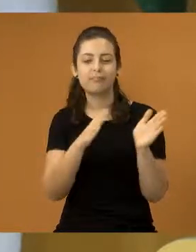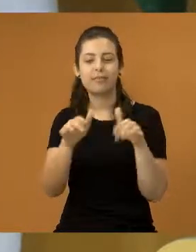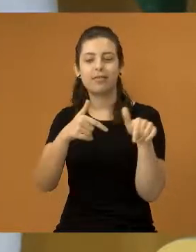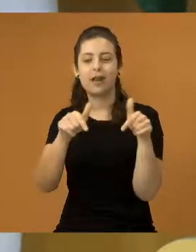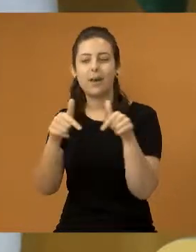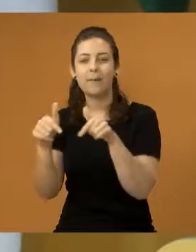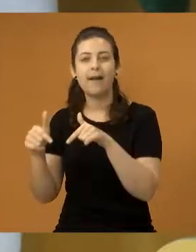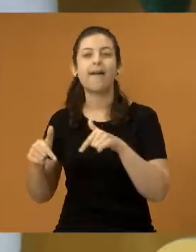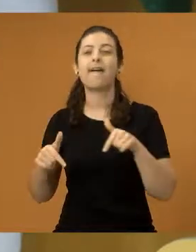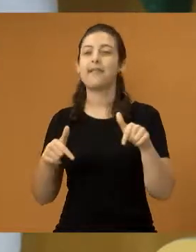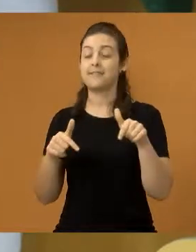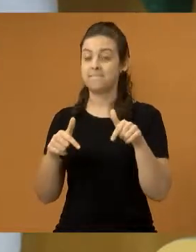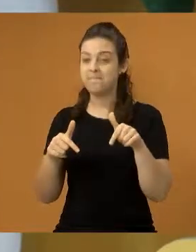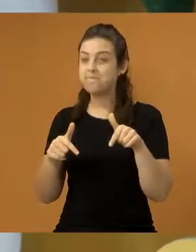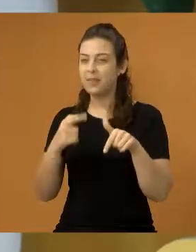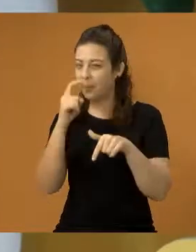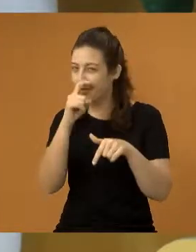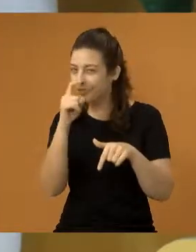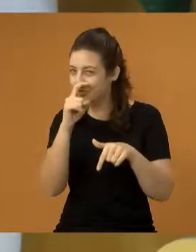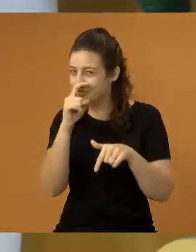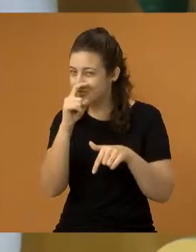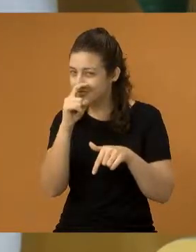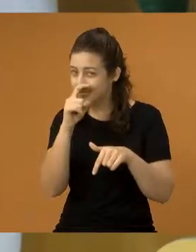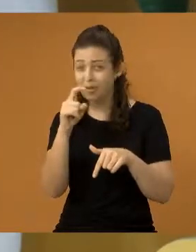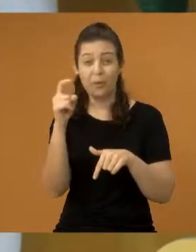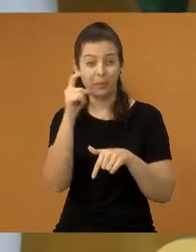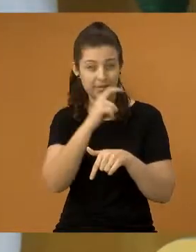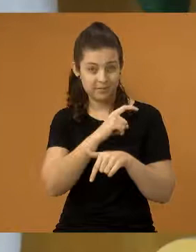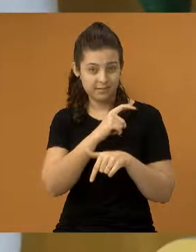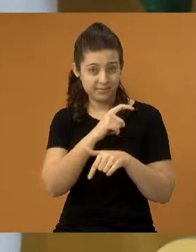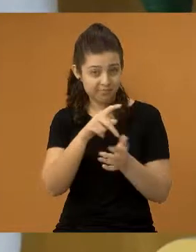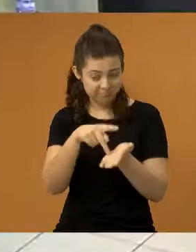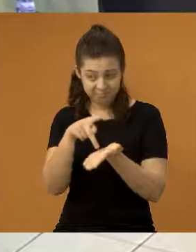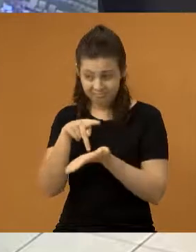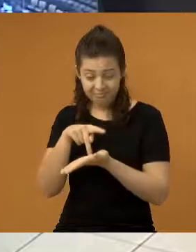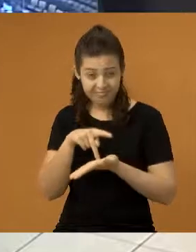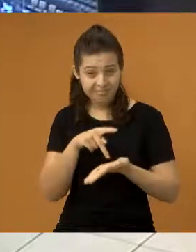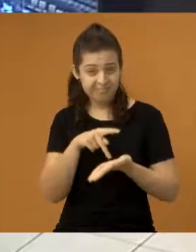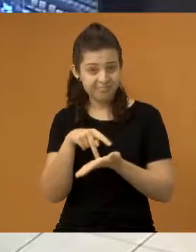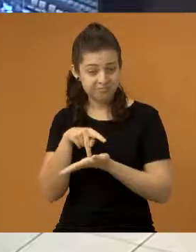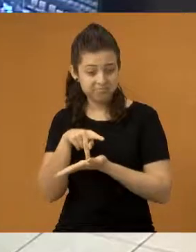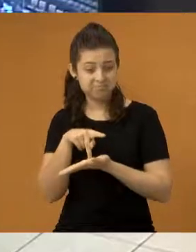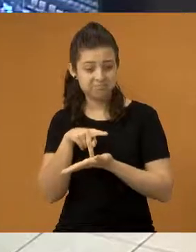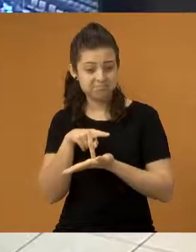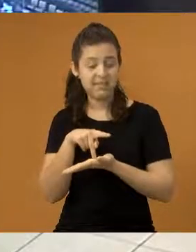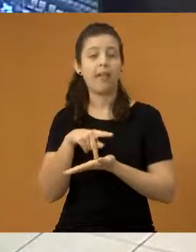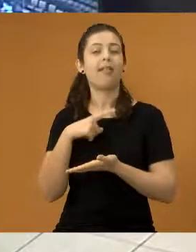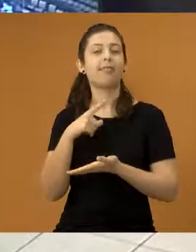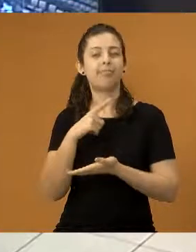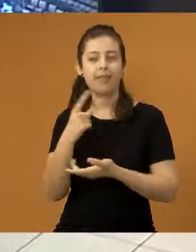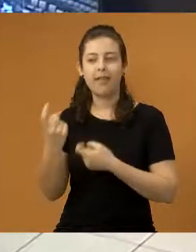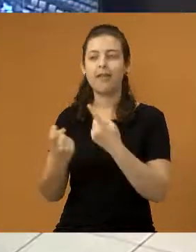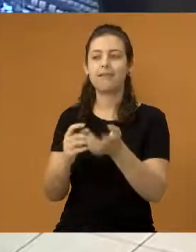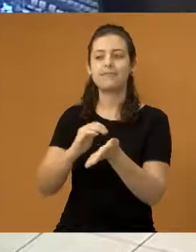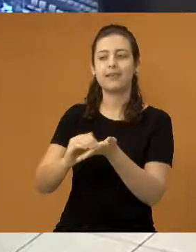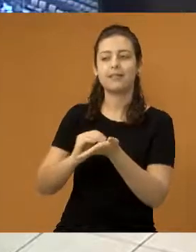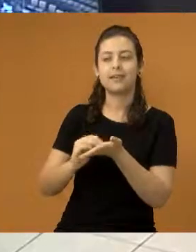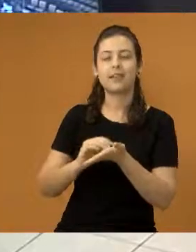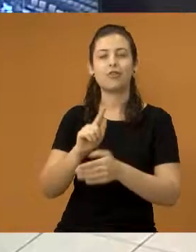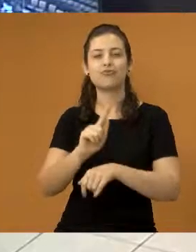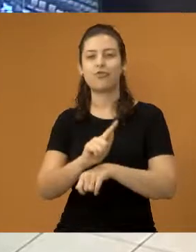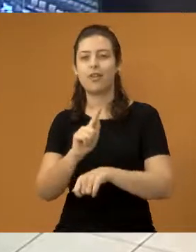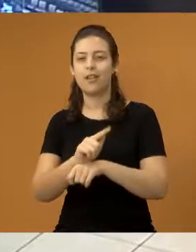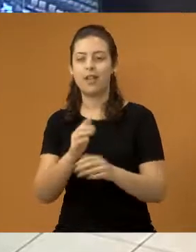a lição do dia a dia. Estou mentindo, vereadores. Não é verdade? Tem gente secretário, diretor, gerente,